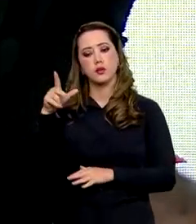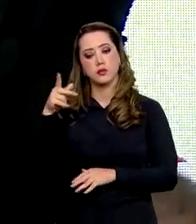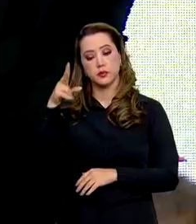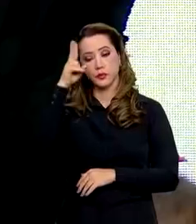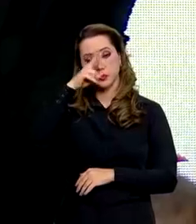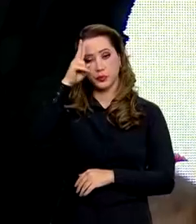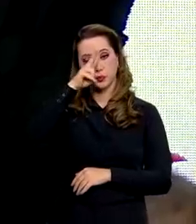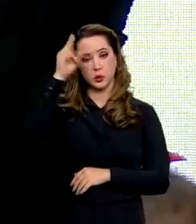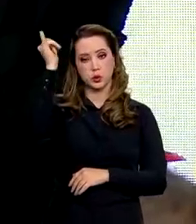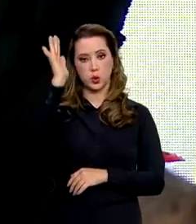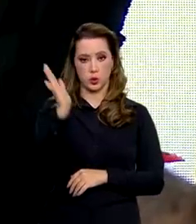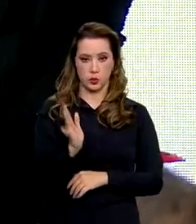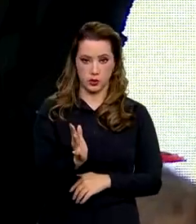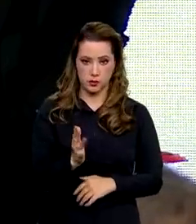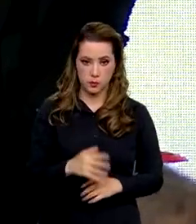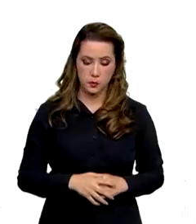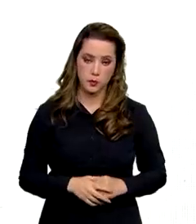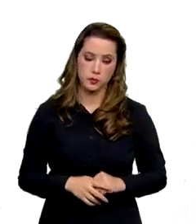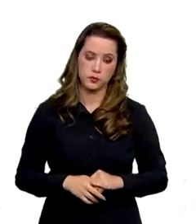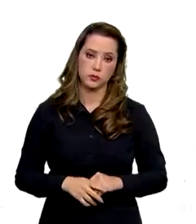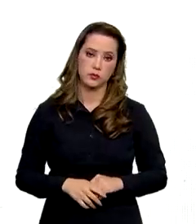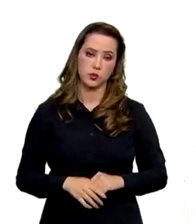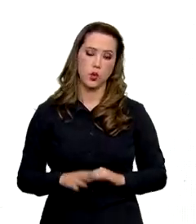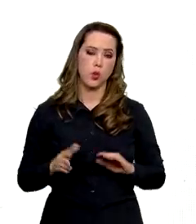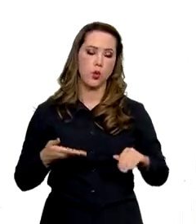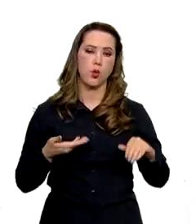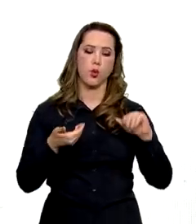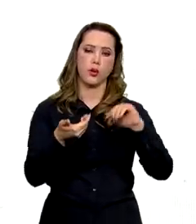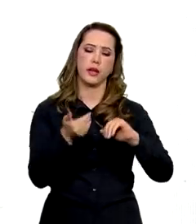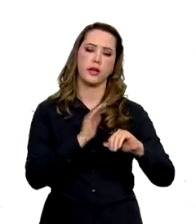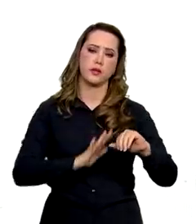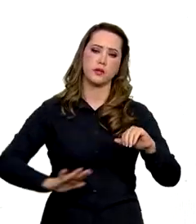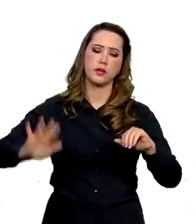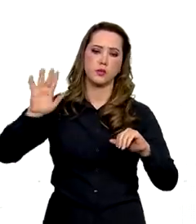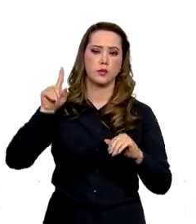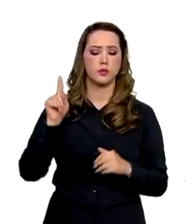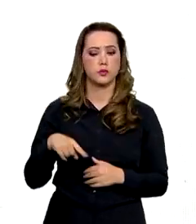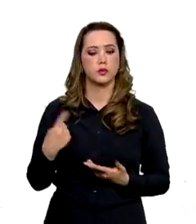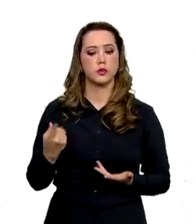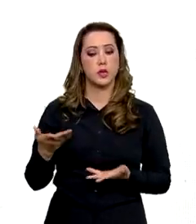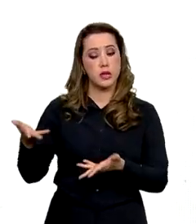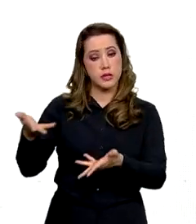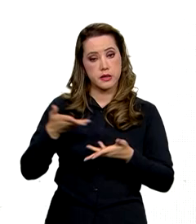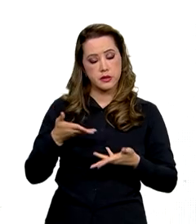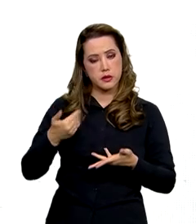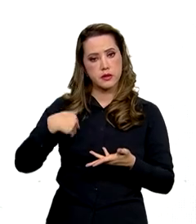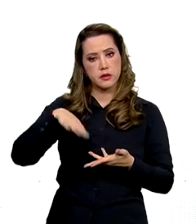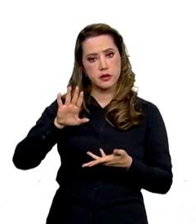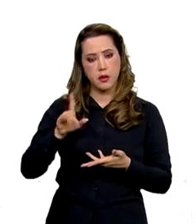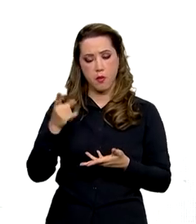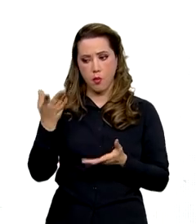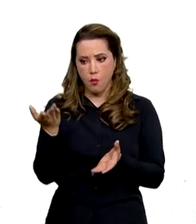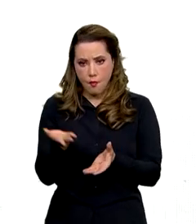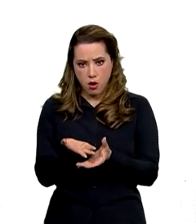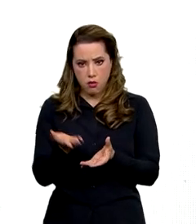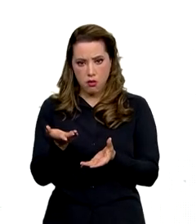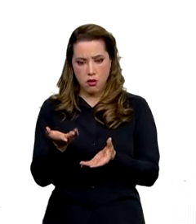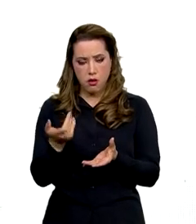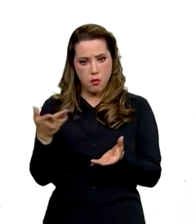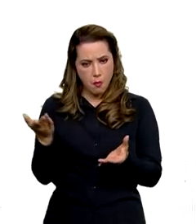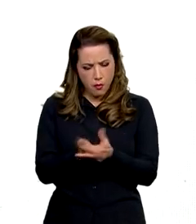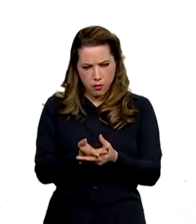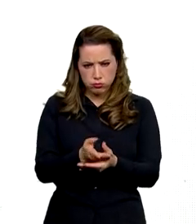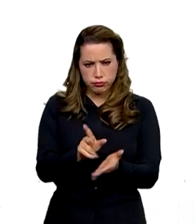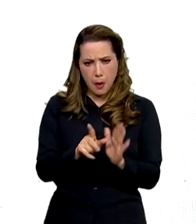história do Brasil, o Congresso Nacional recebeu uma peça tão